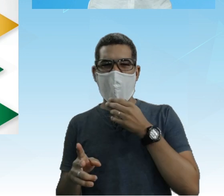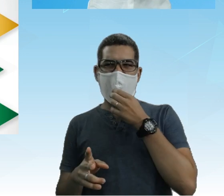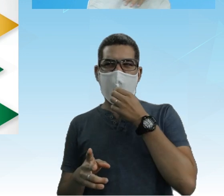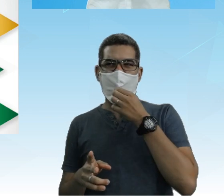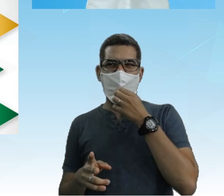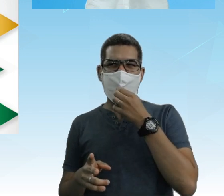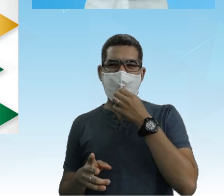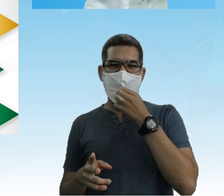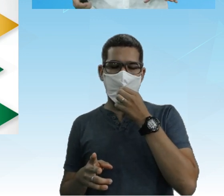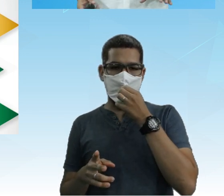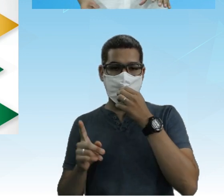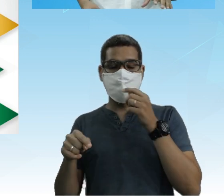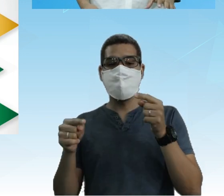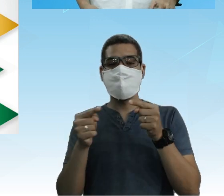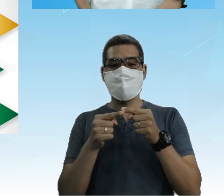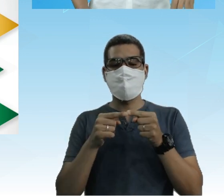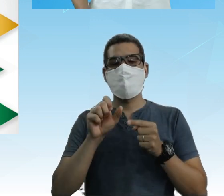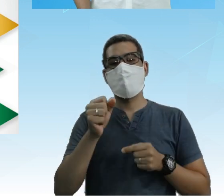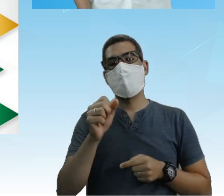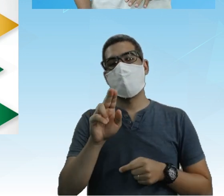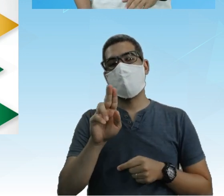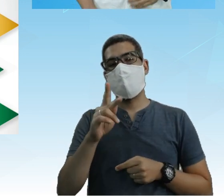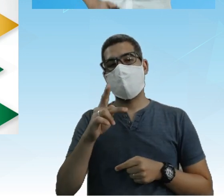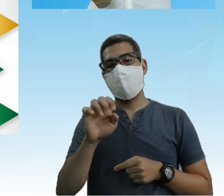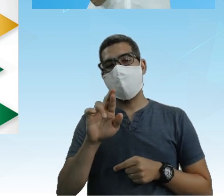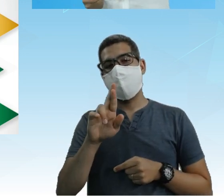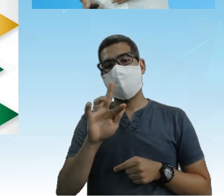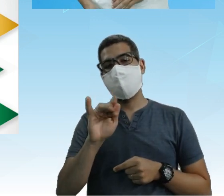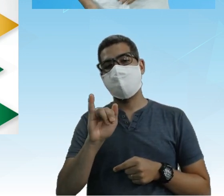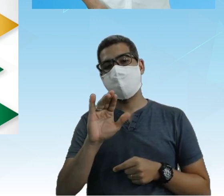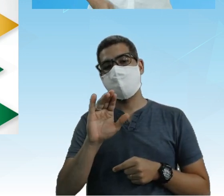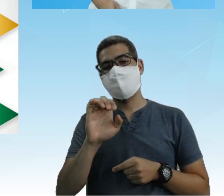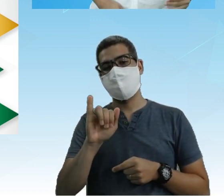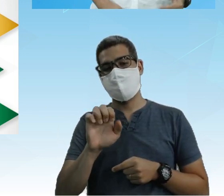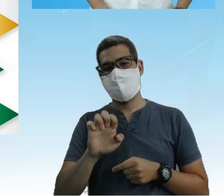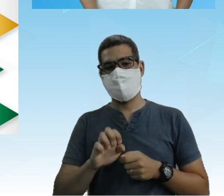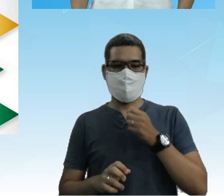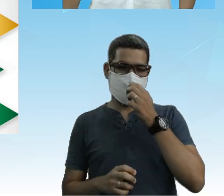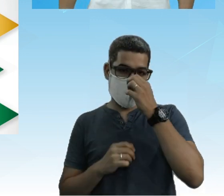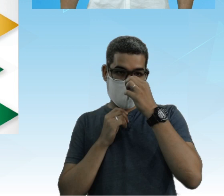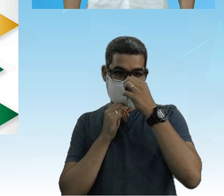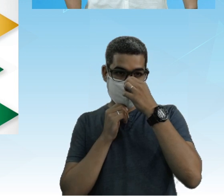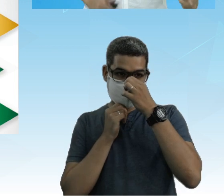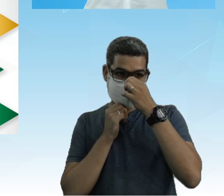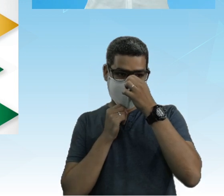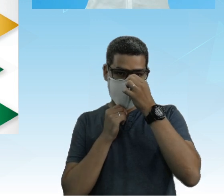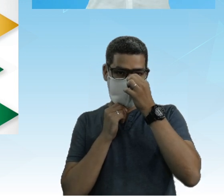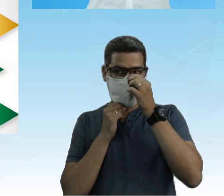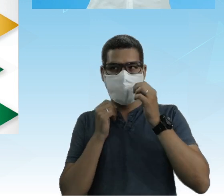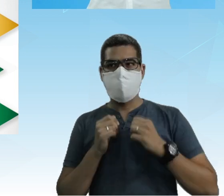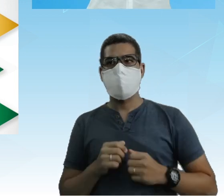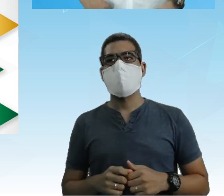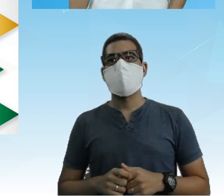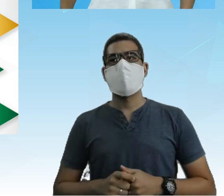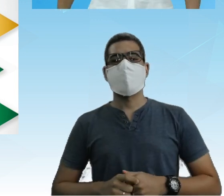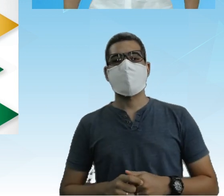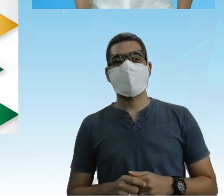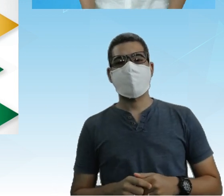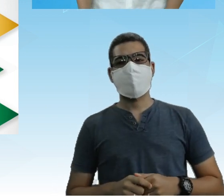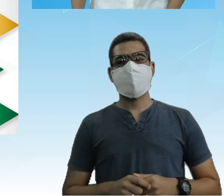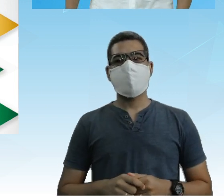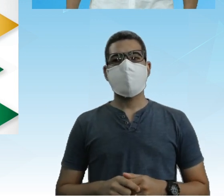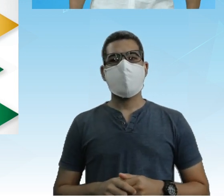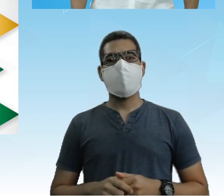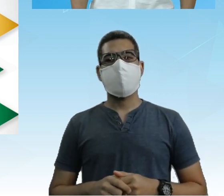superfície Aí é outro ponto, tá bom? Mas aí a ampliação Vai estar diretamente ligada A comprimento Beleza?